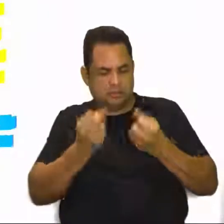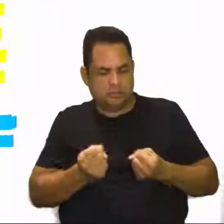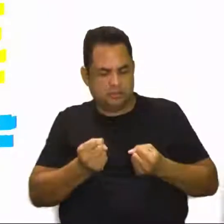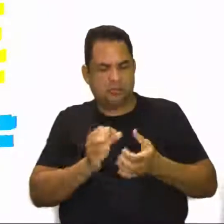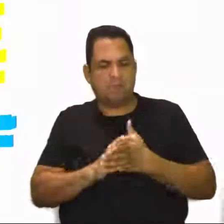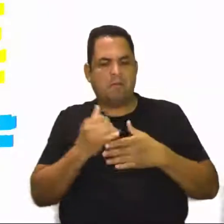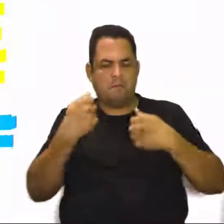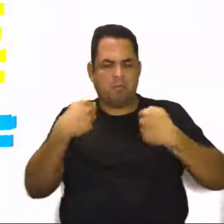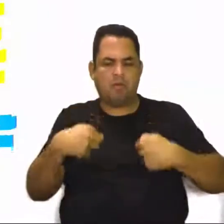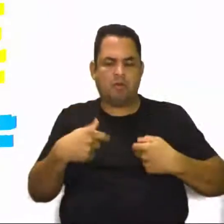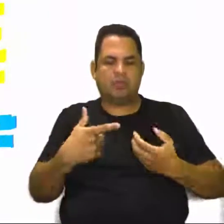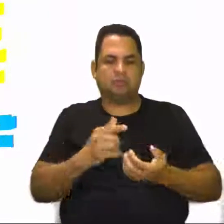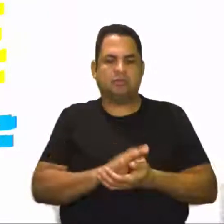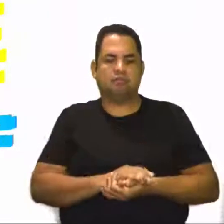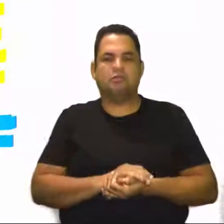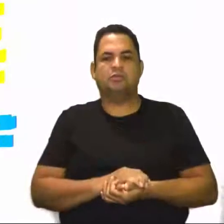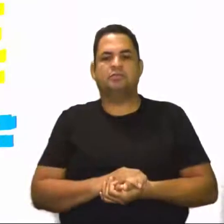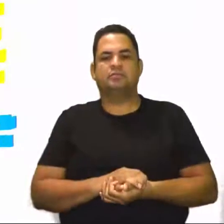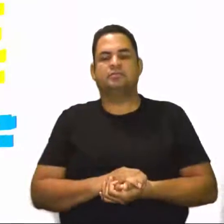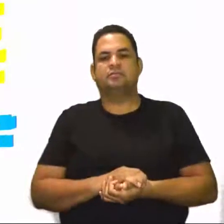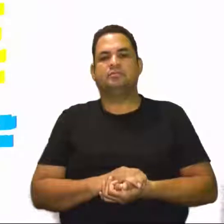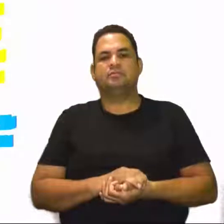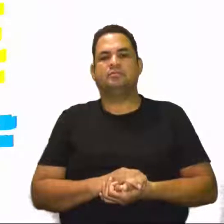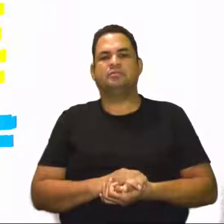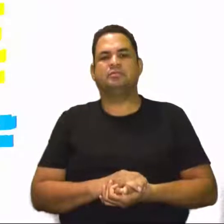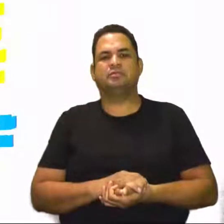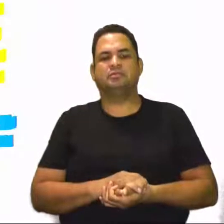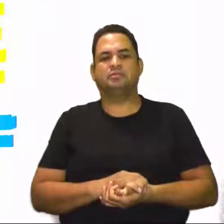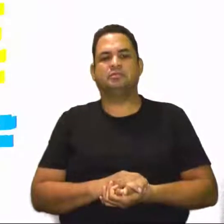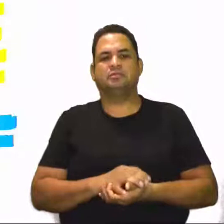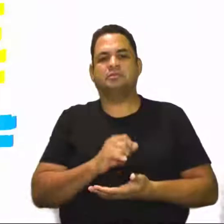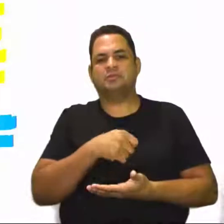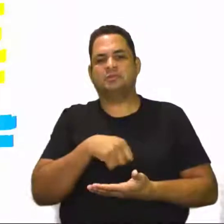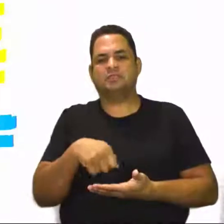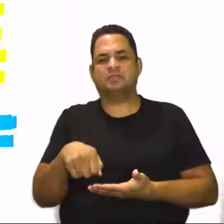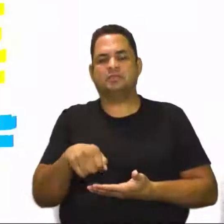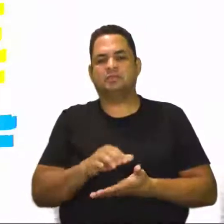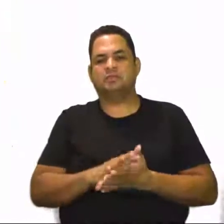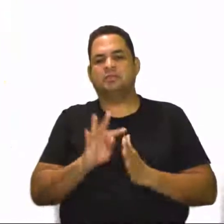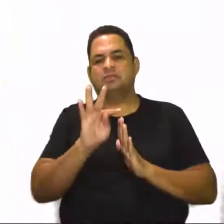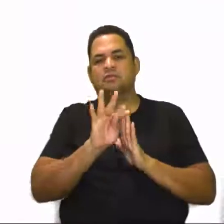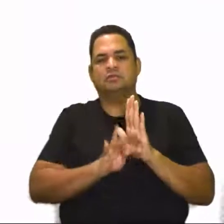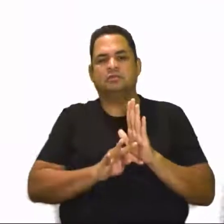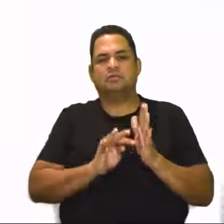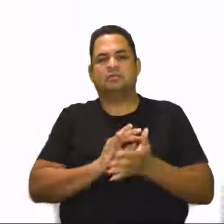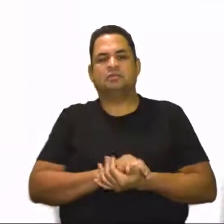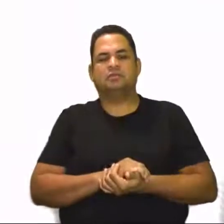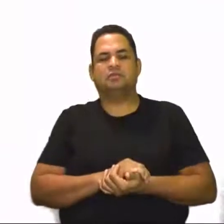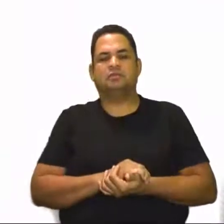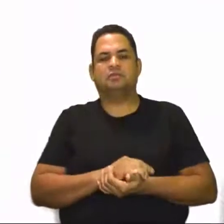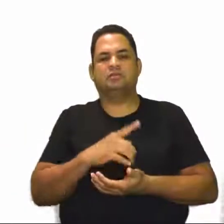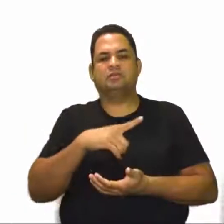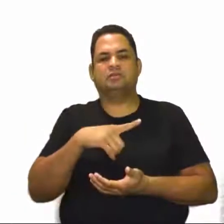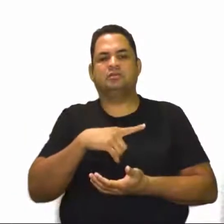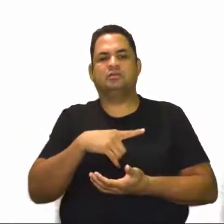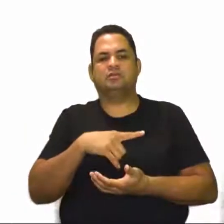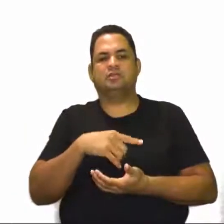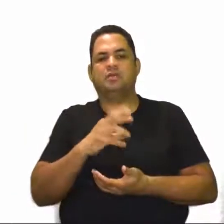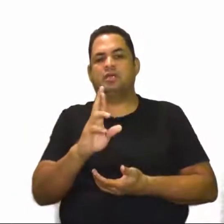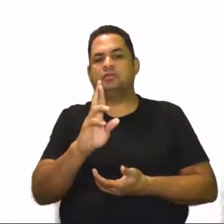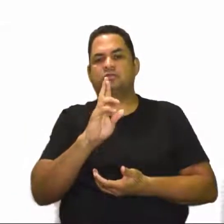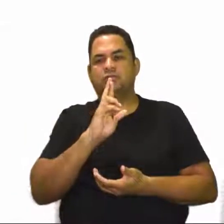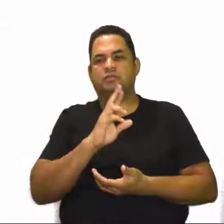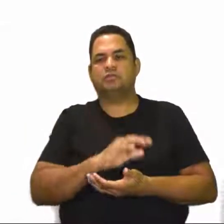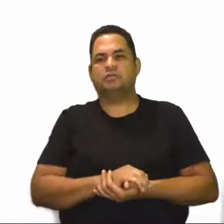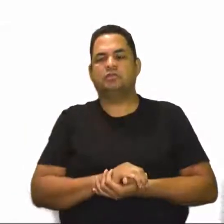possível? Então, é esse o posicionamento que você vai colocar nesse texto a partir da aula. Nós trouxemos uma chave de